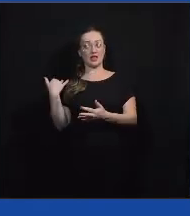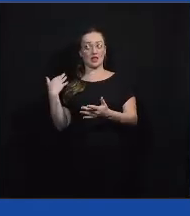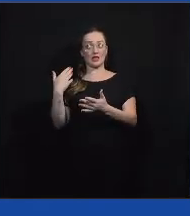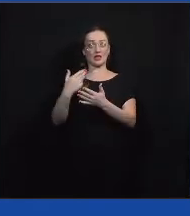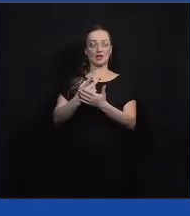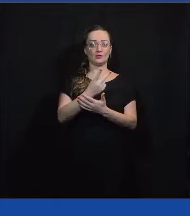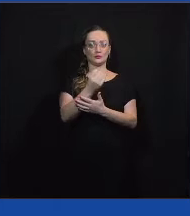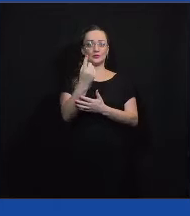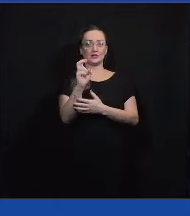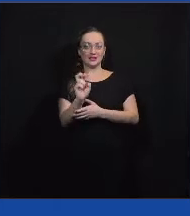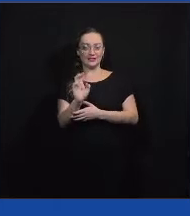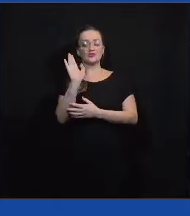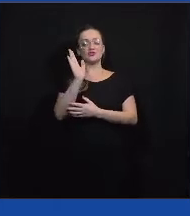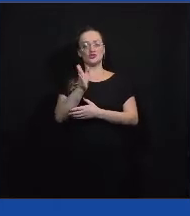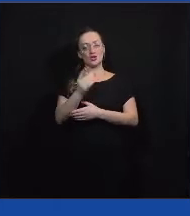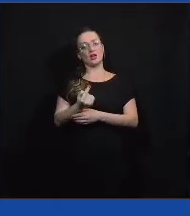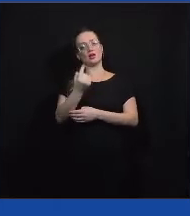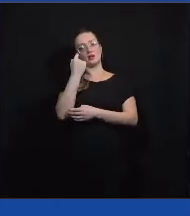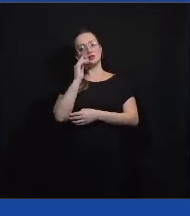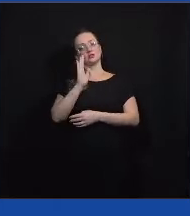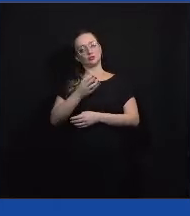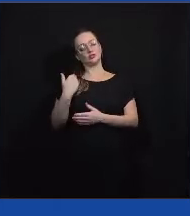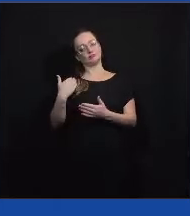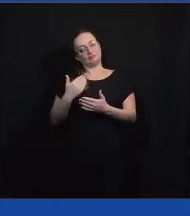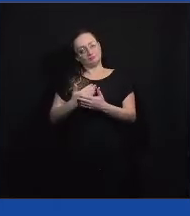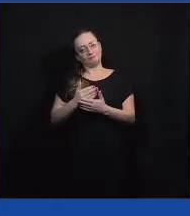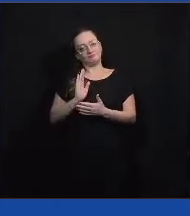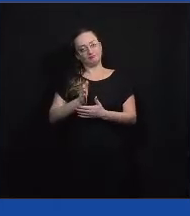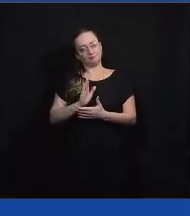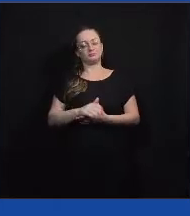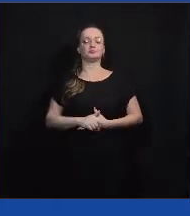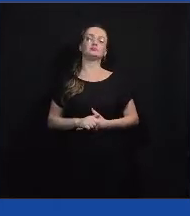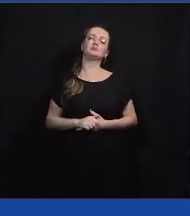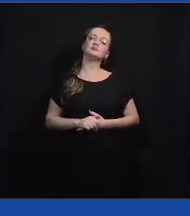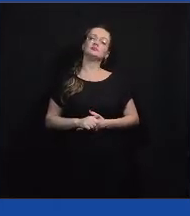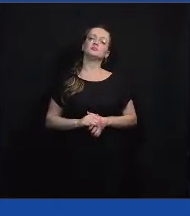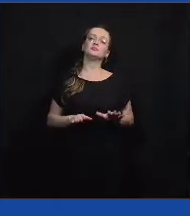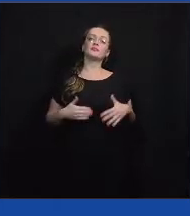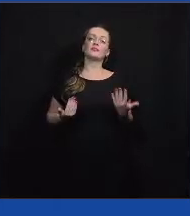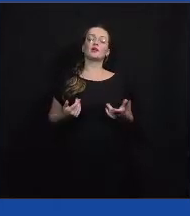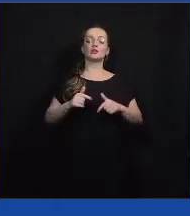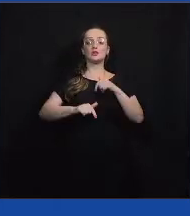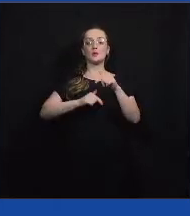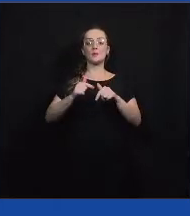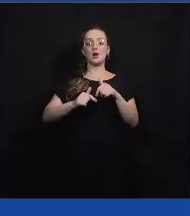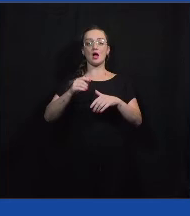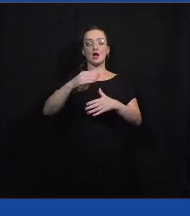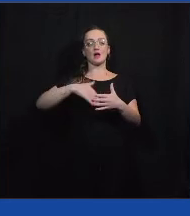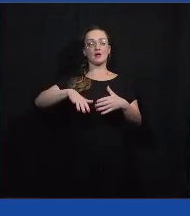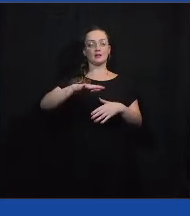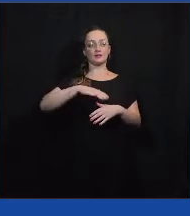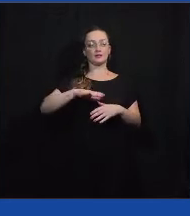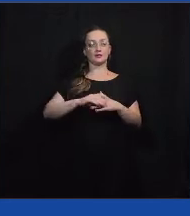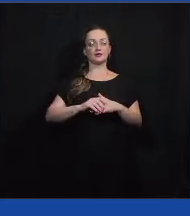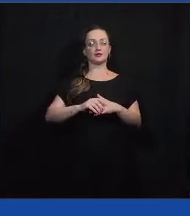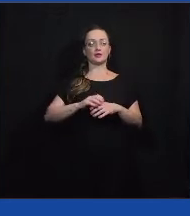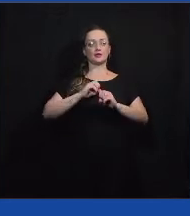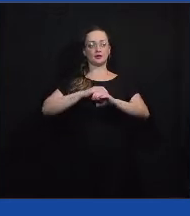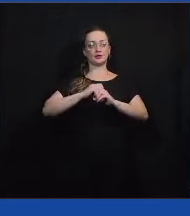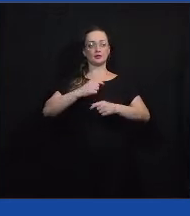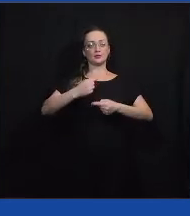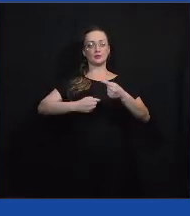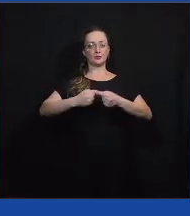atuação que a gente tem tido mais recentemente. A gente atua criando eletivas de educação política